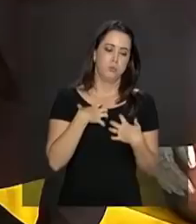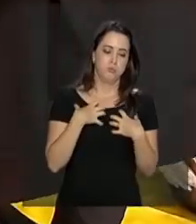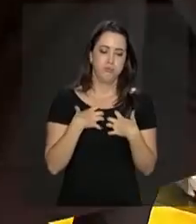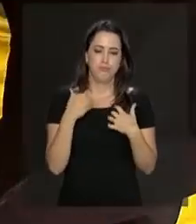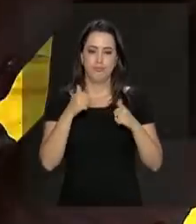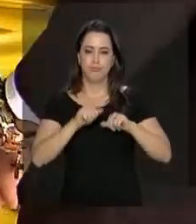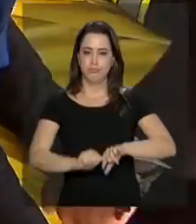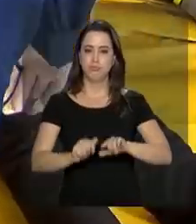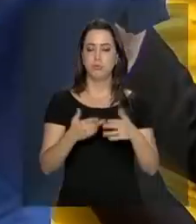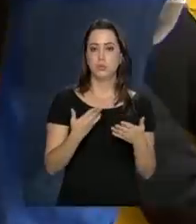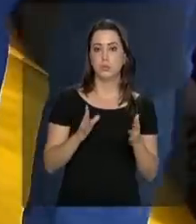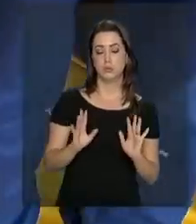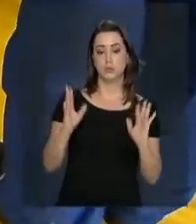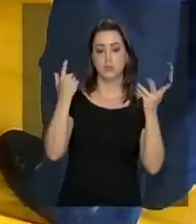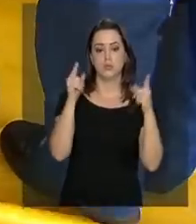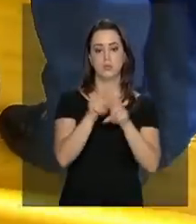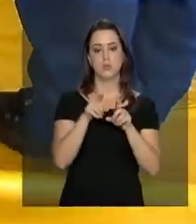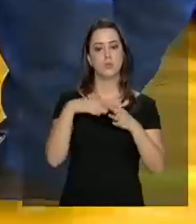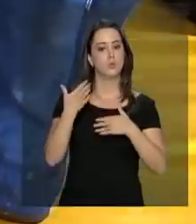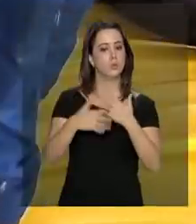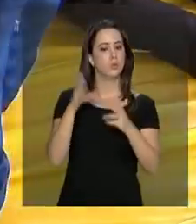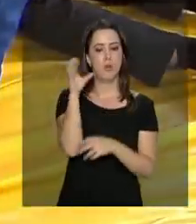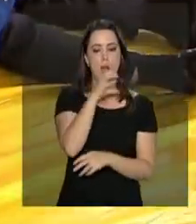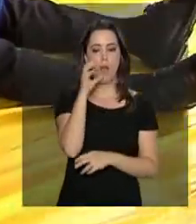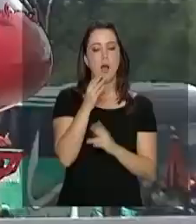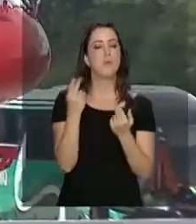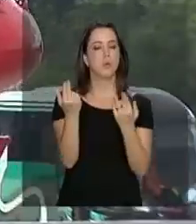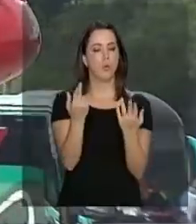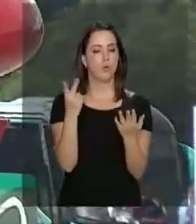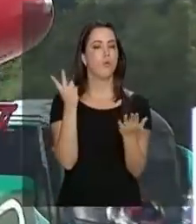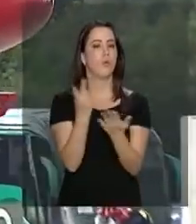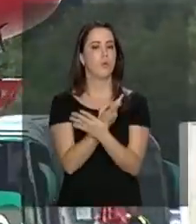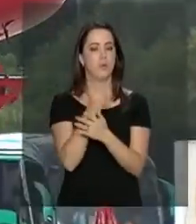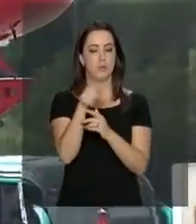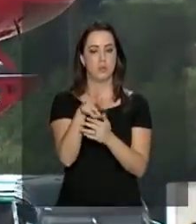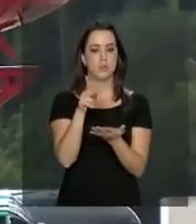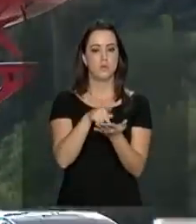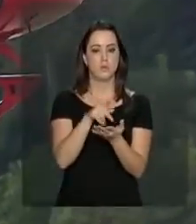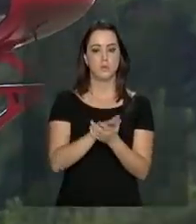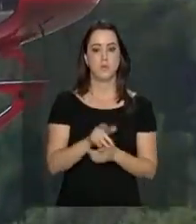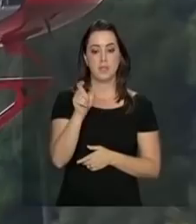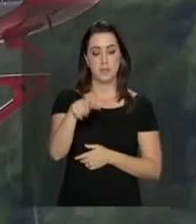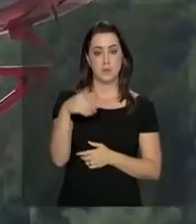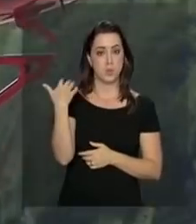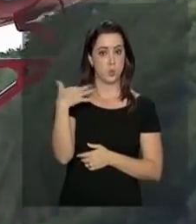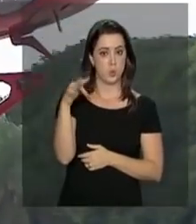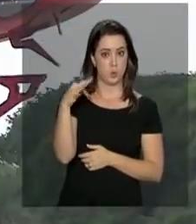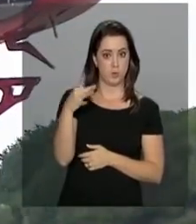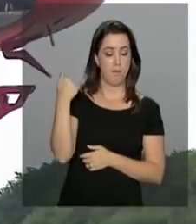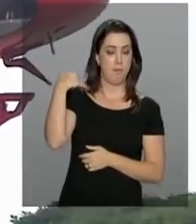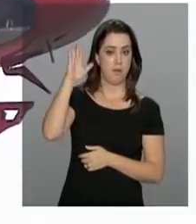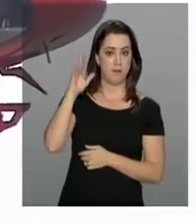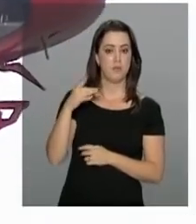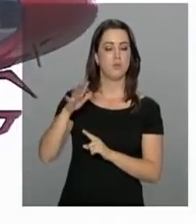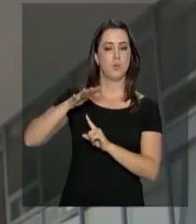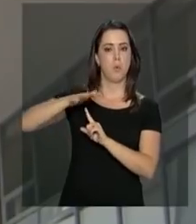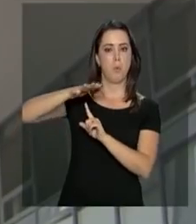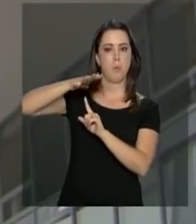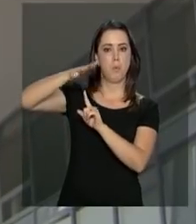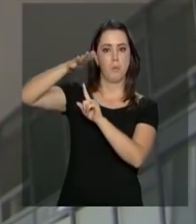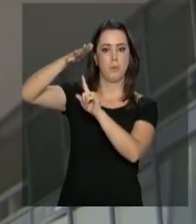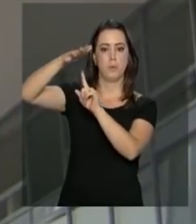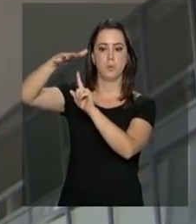feito de forma rápida e segue padrões de uma situação real. As pessoas com ferimentos mais graves foram levadas para um